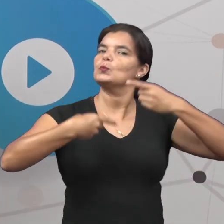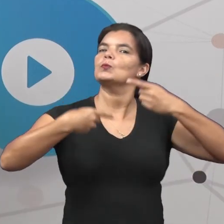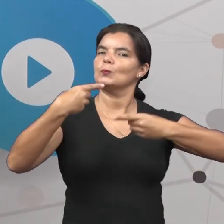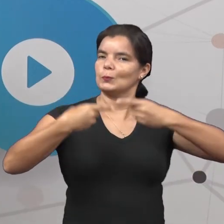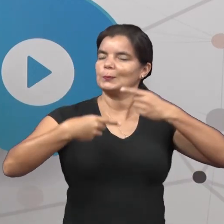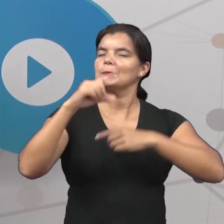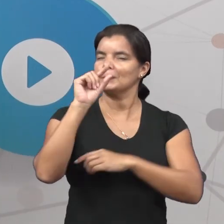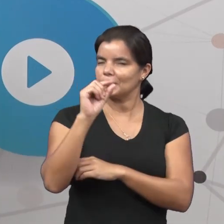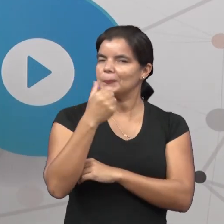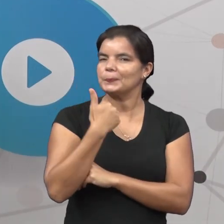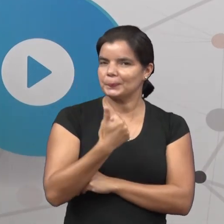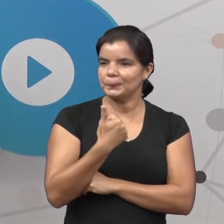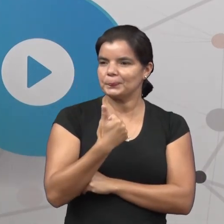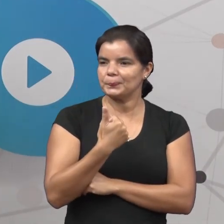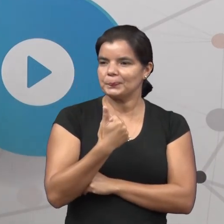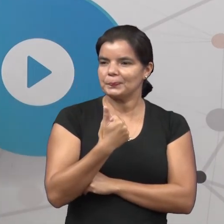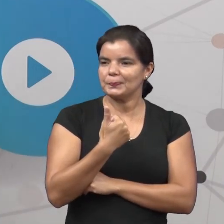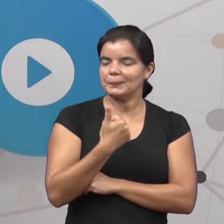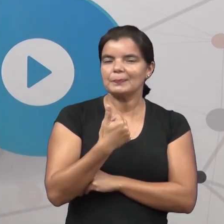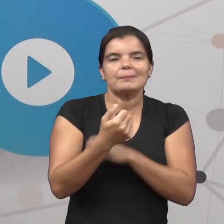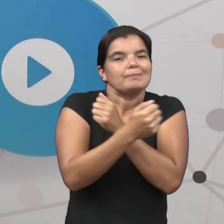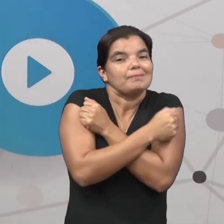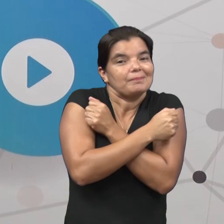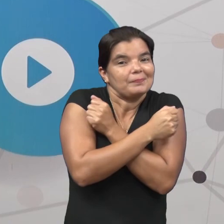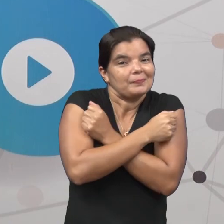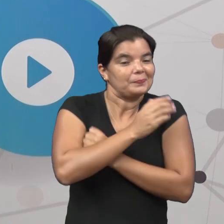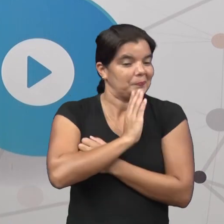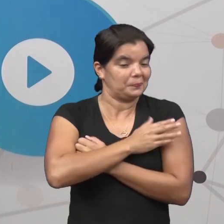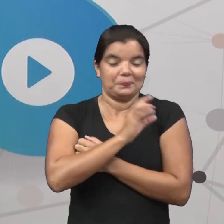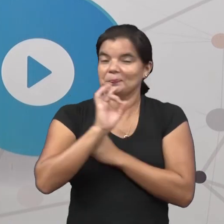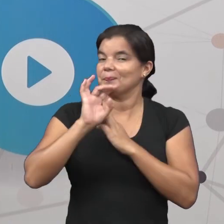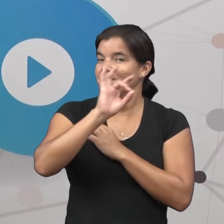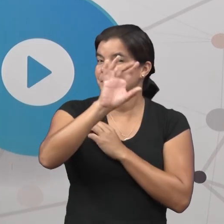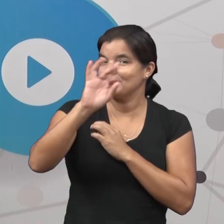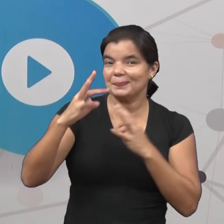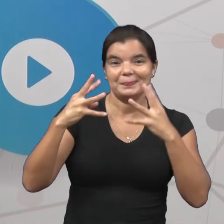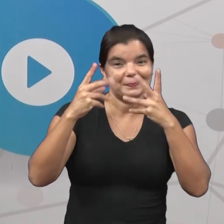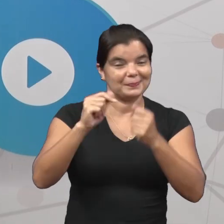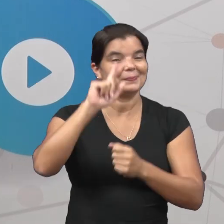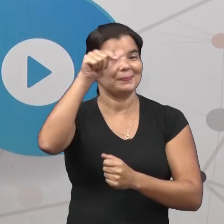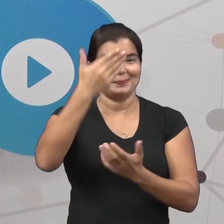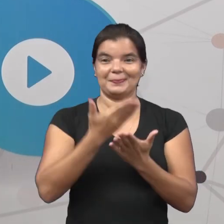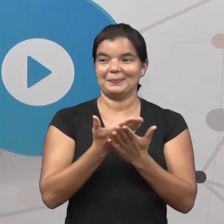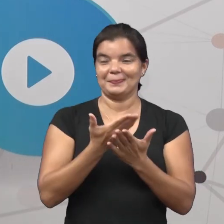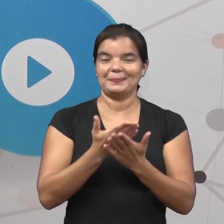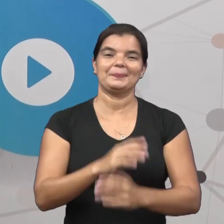pouquinho sobre ela. Um abraço no coração de todos e até breve.